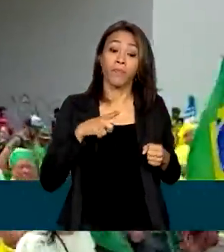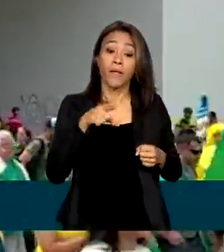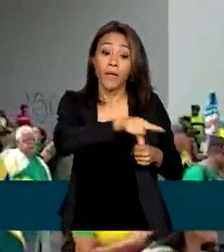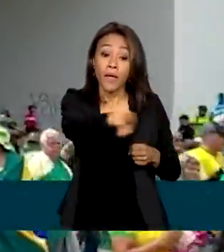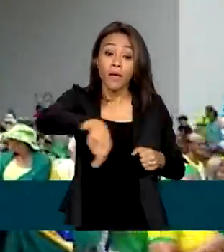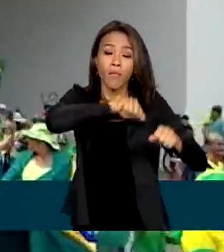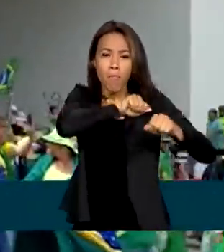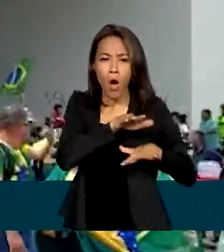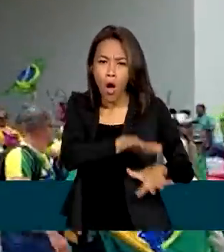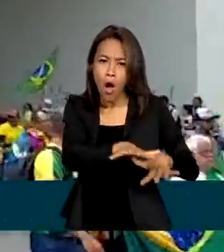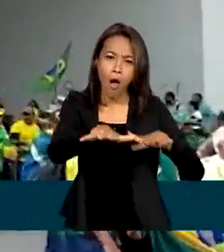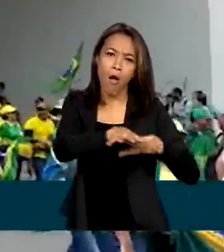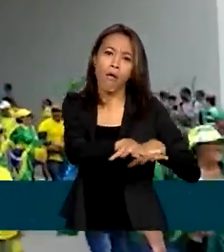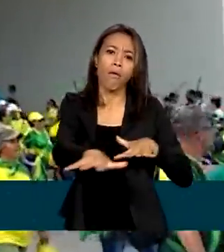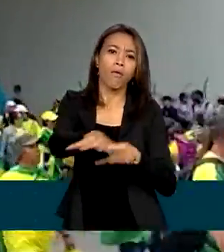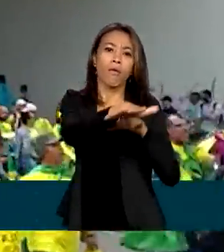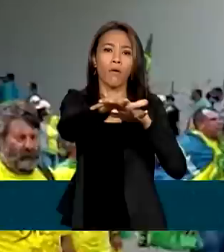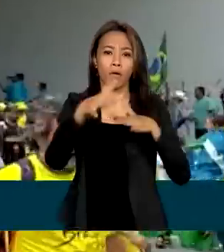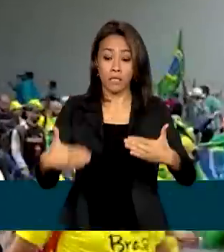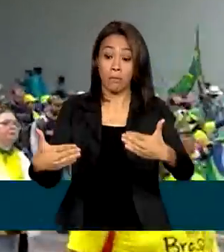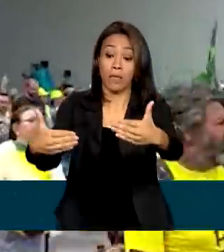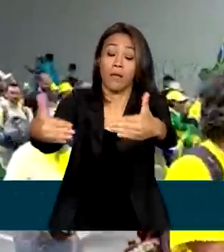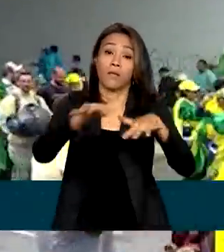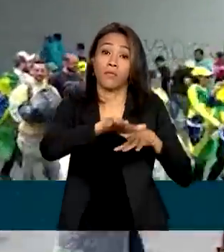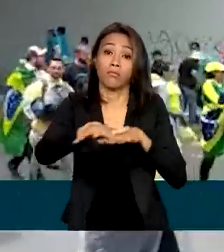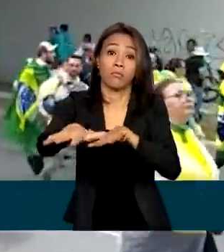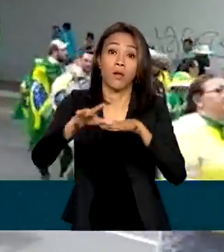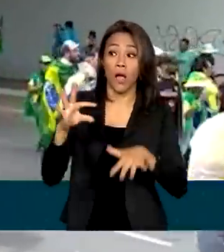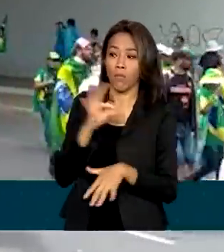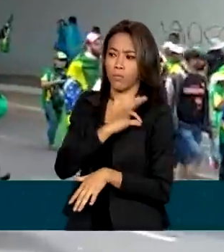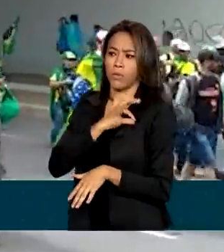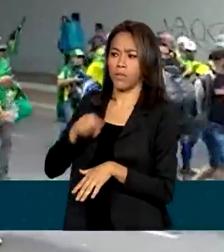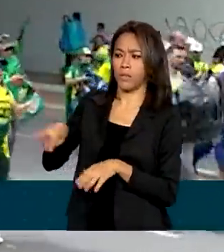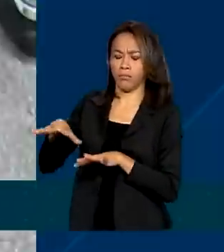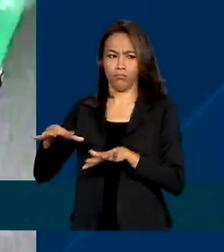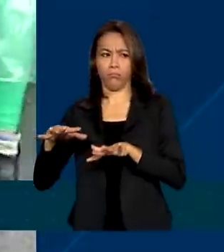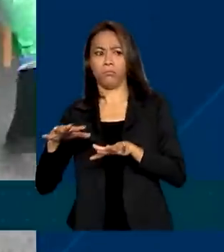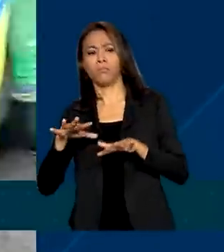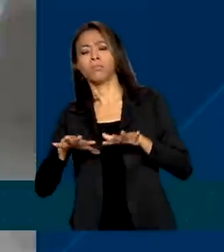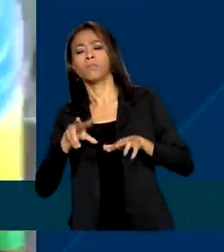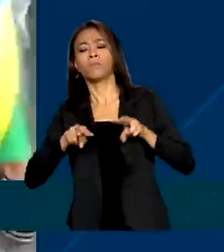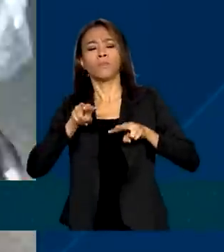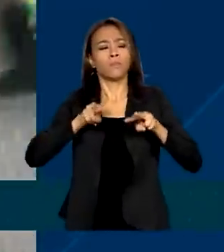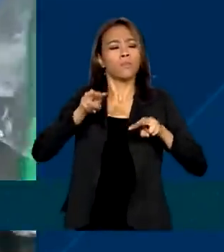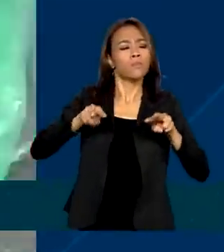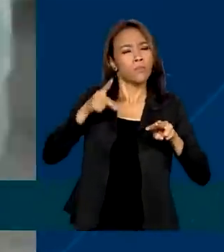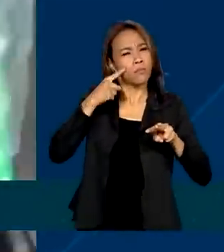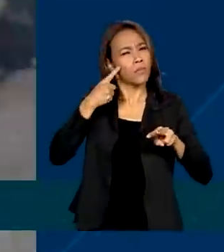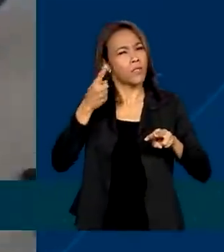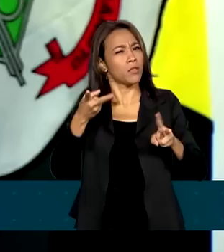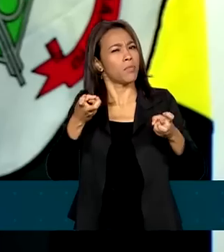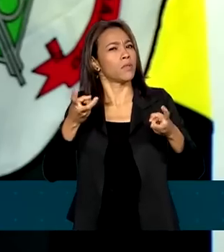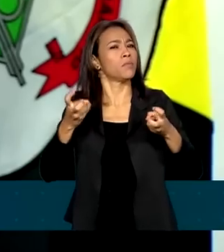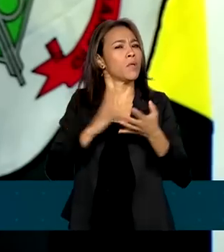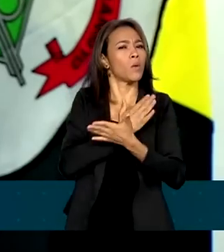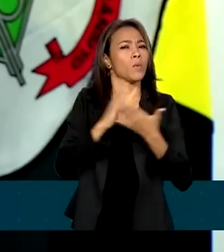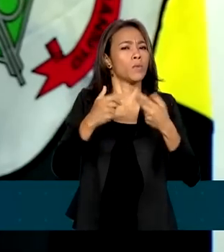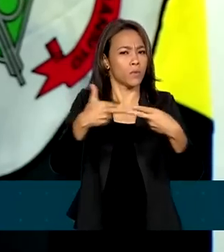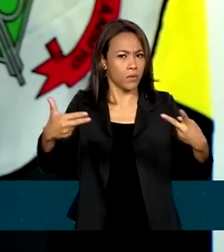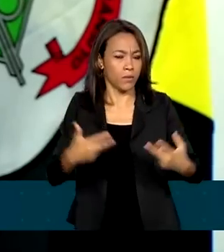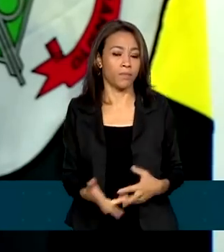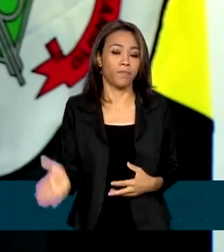caminhavam para a esplanada dos ministérios, a PM já havia percebido as intenções de alguns manifestantes. Há